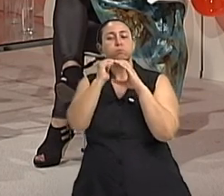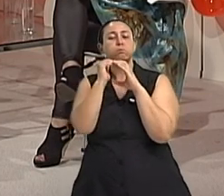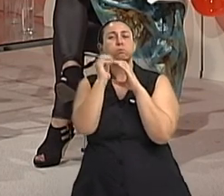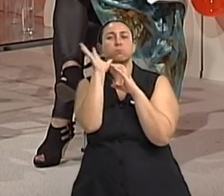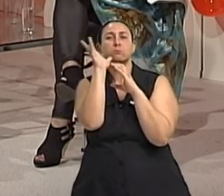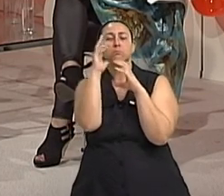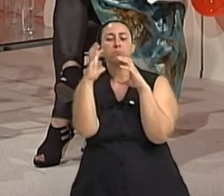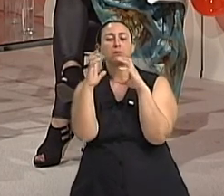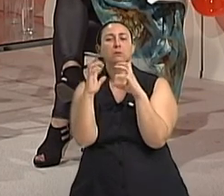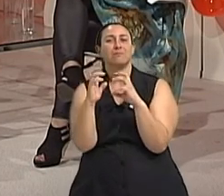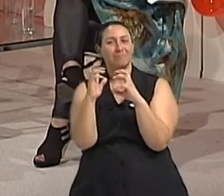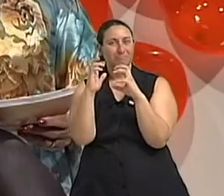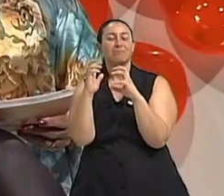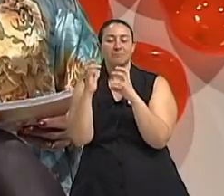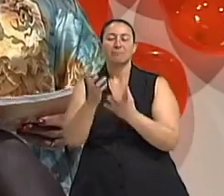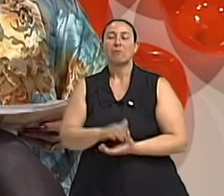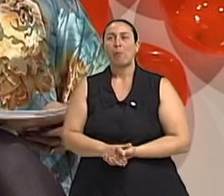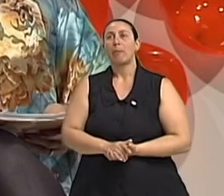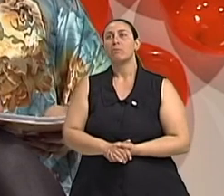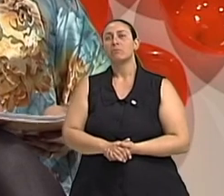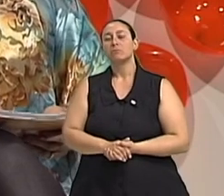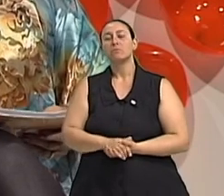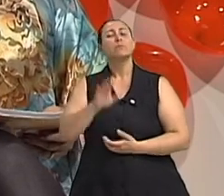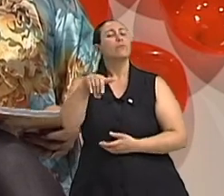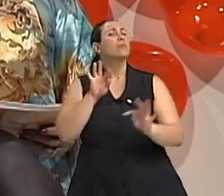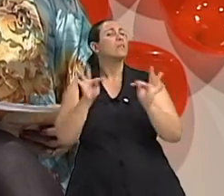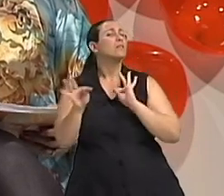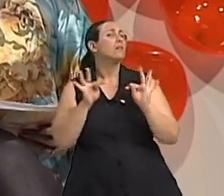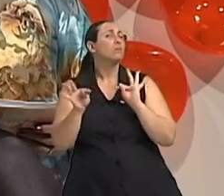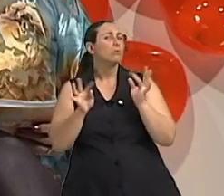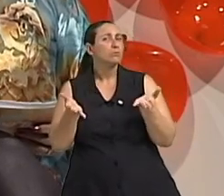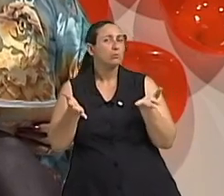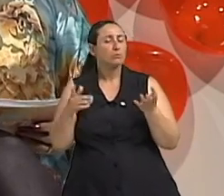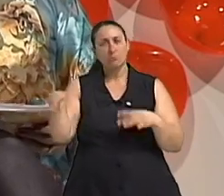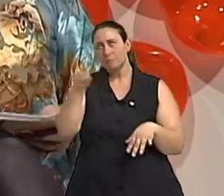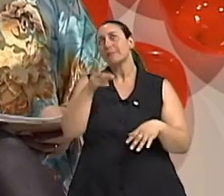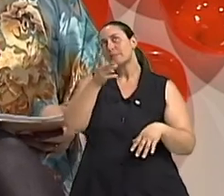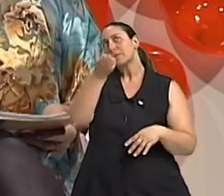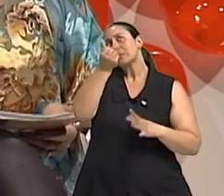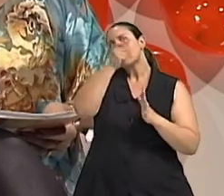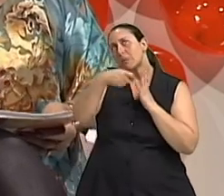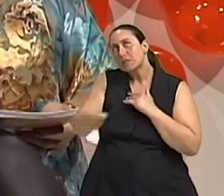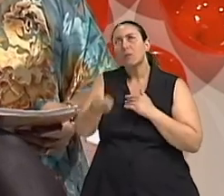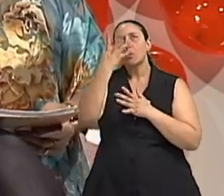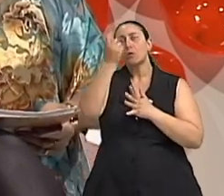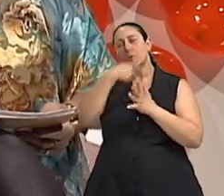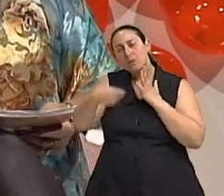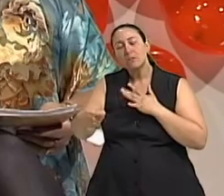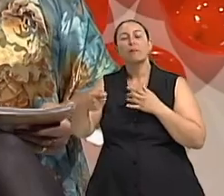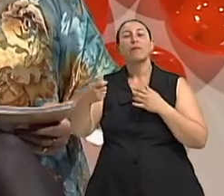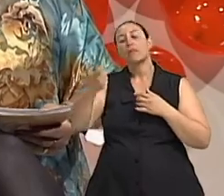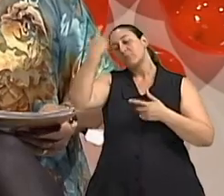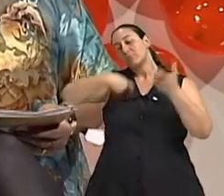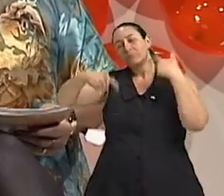rapidez, com certeza. E os tratamentos, doutor? A gente sabe que a medicina, a cada seis meses, a cada quatro meses, muitas vezes,